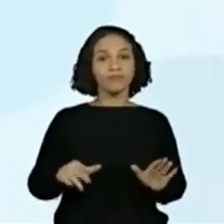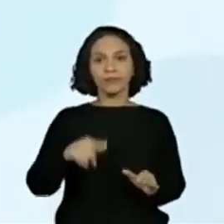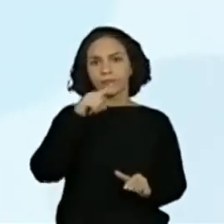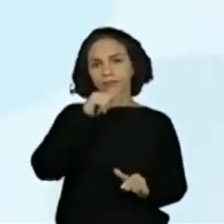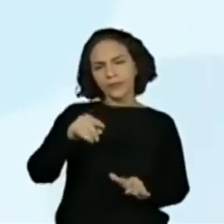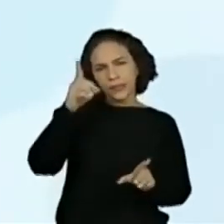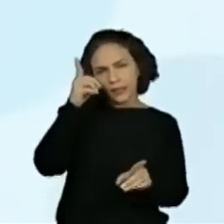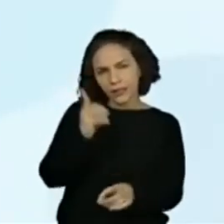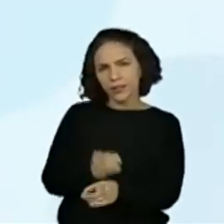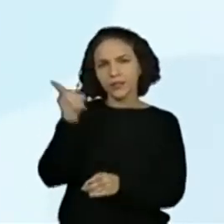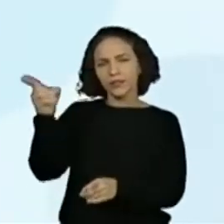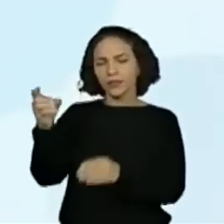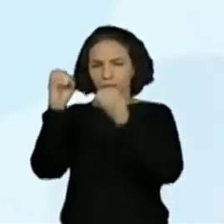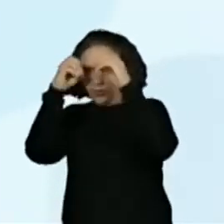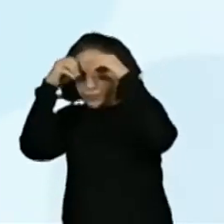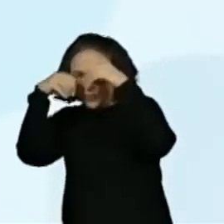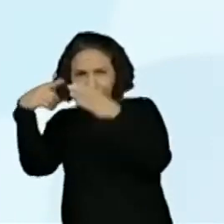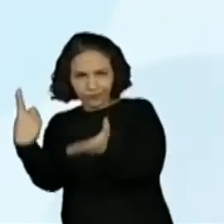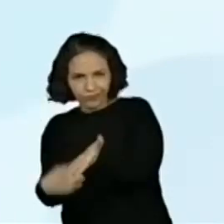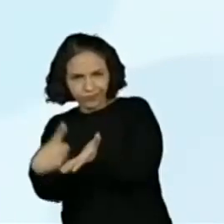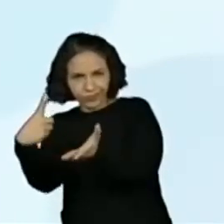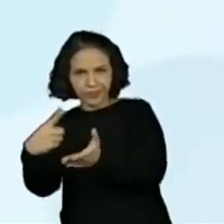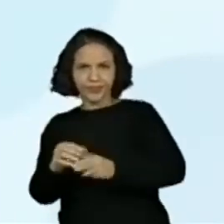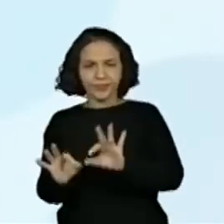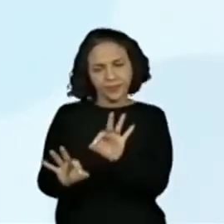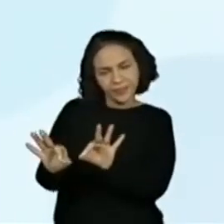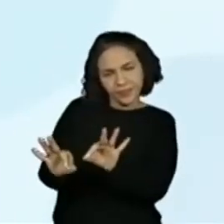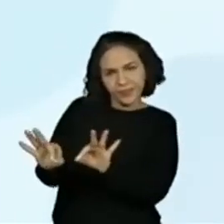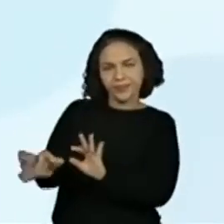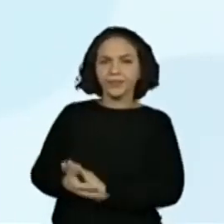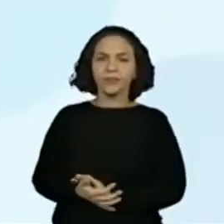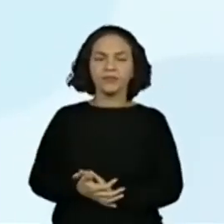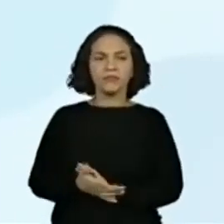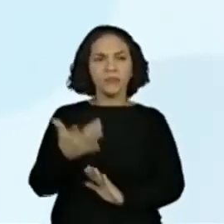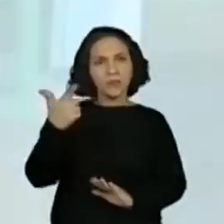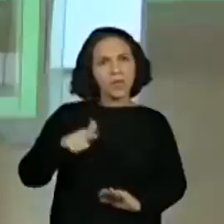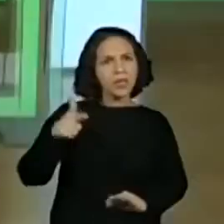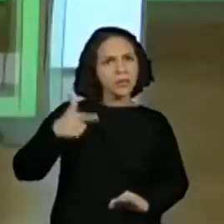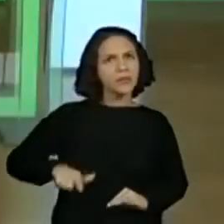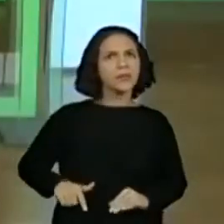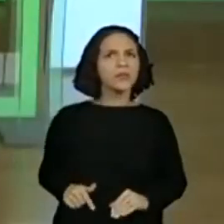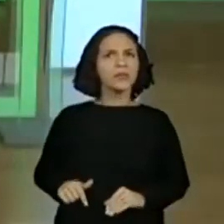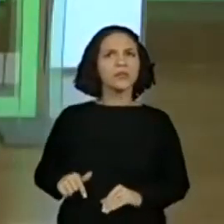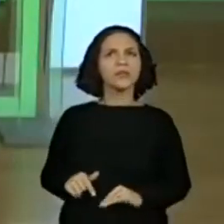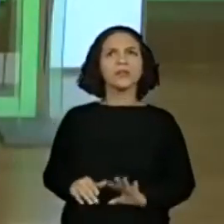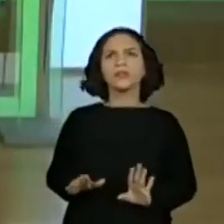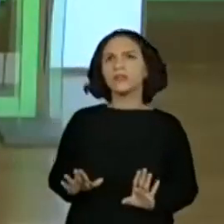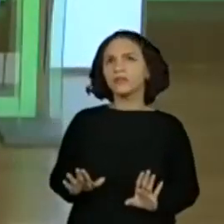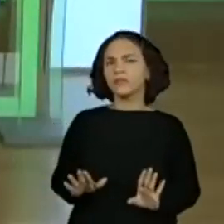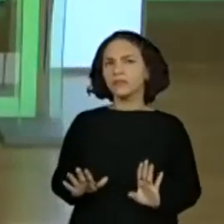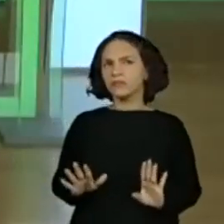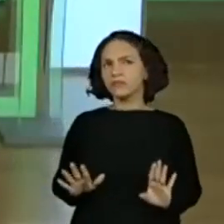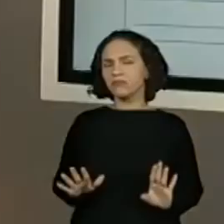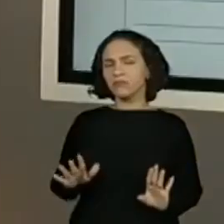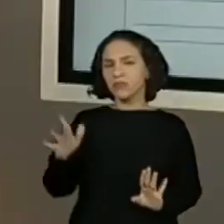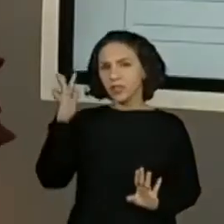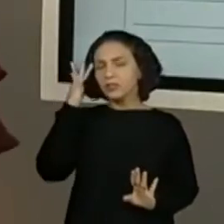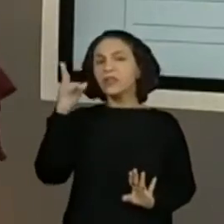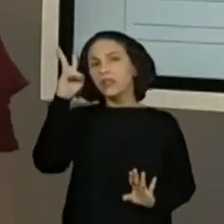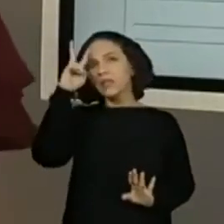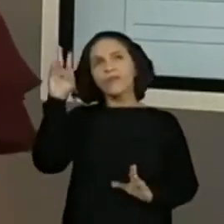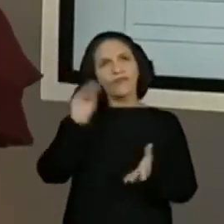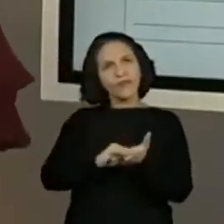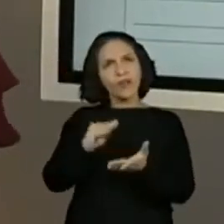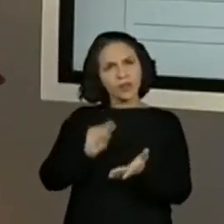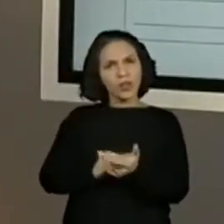Mago descobre o plano. Mais alguma coisa, professora? Acredito que sim, professora. Será que agora eles Mais algum, dormina? Vocês estão lembrando? Está